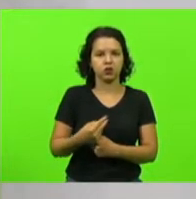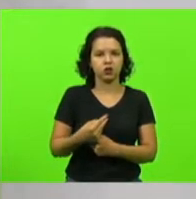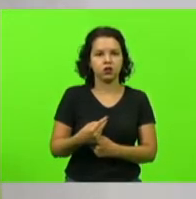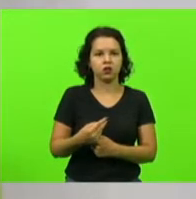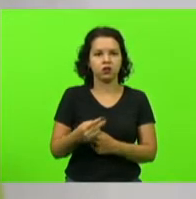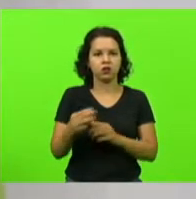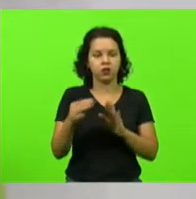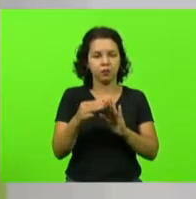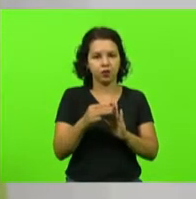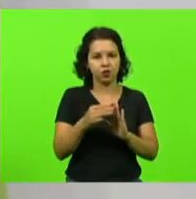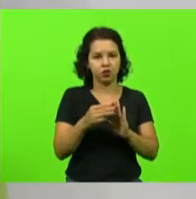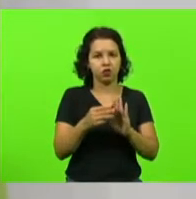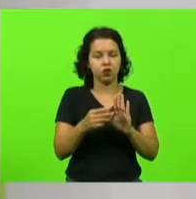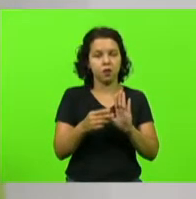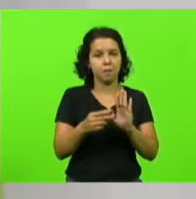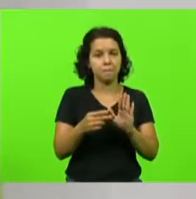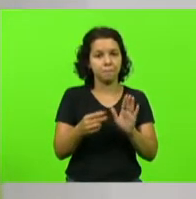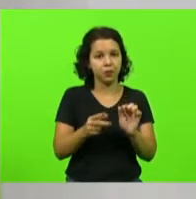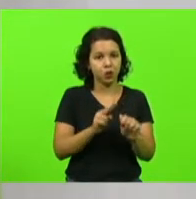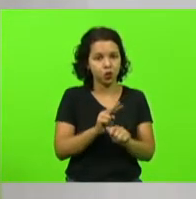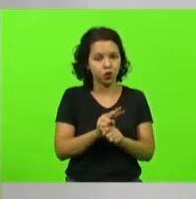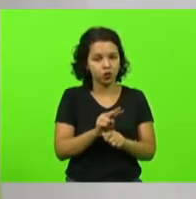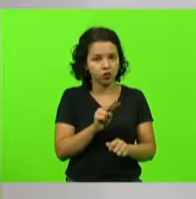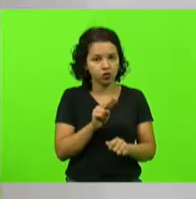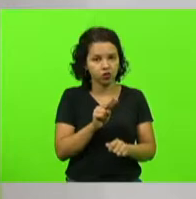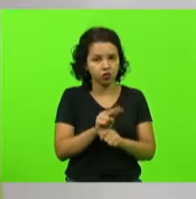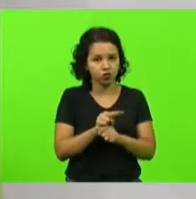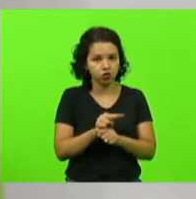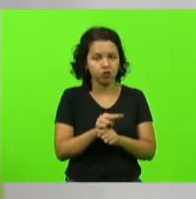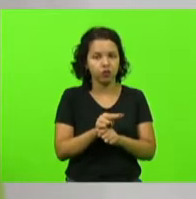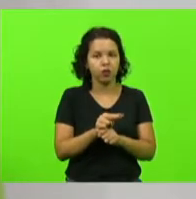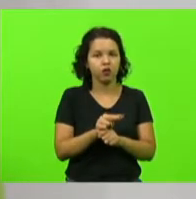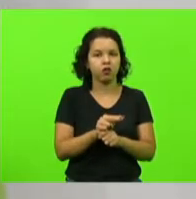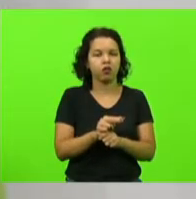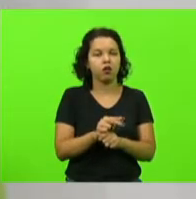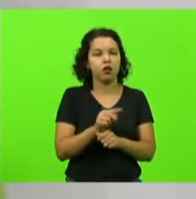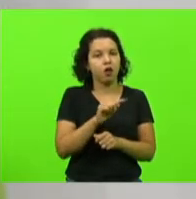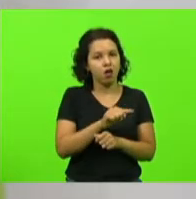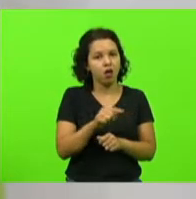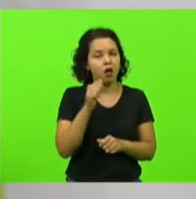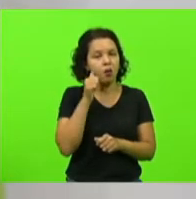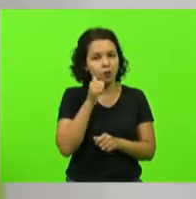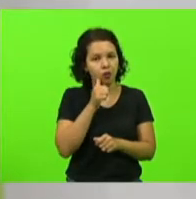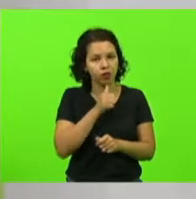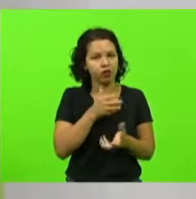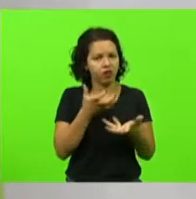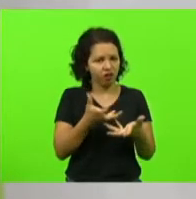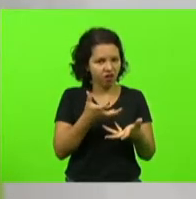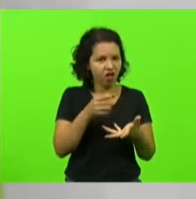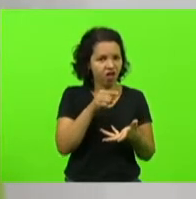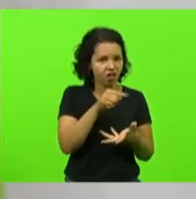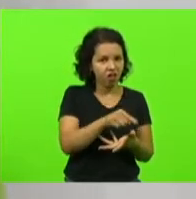protetiva, era esse o lugar que essas mulheres queriam estar?